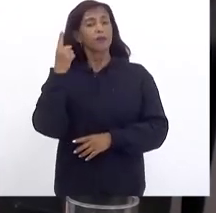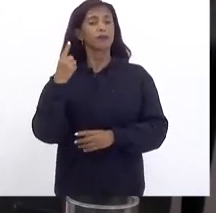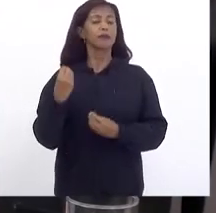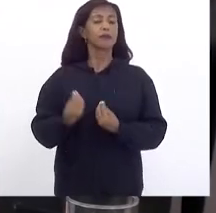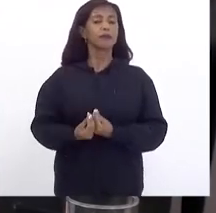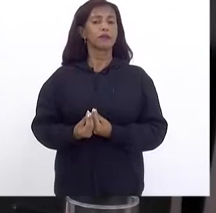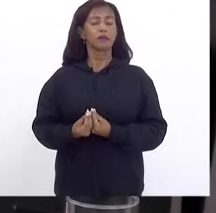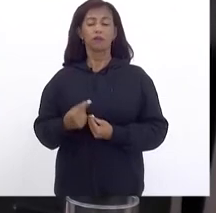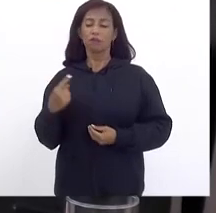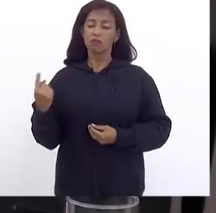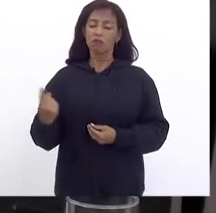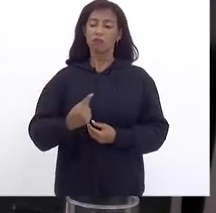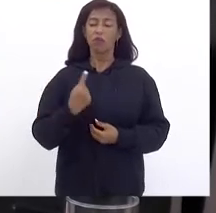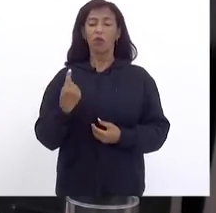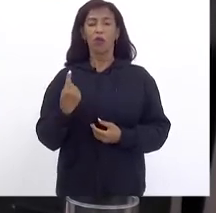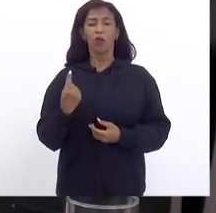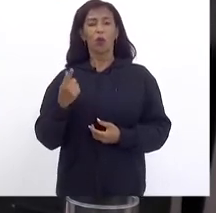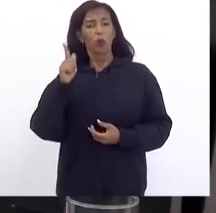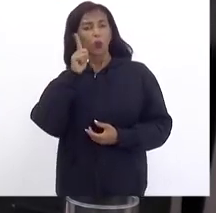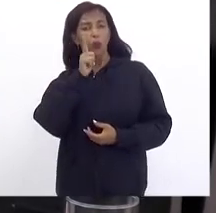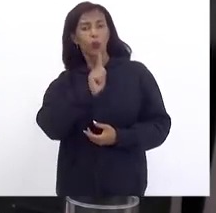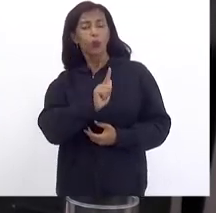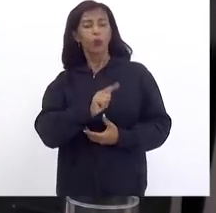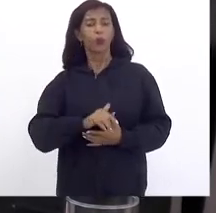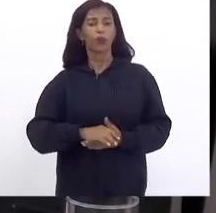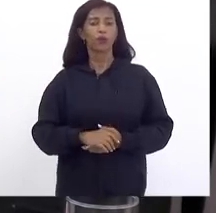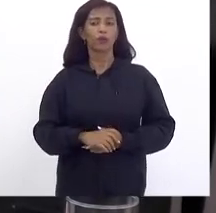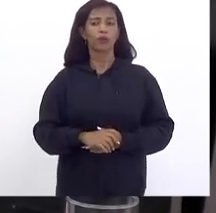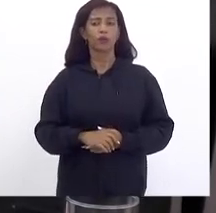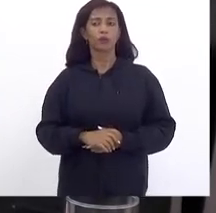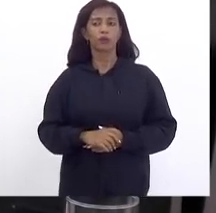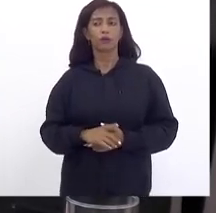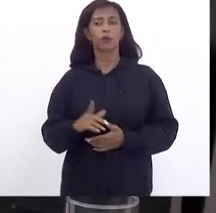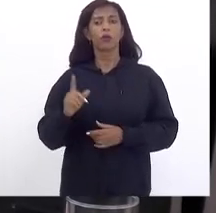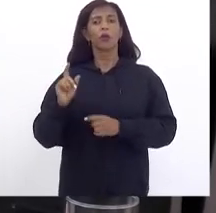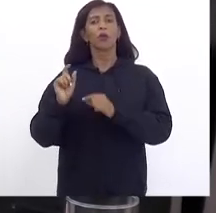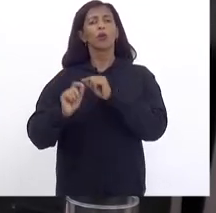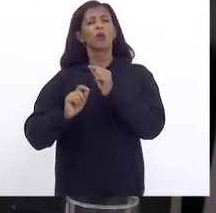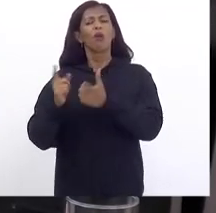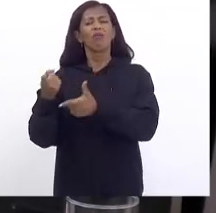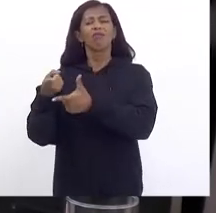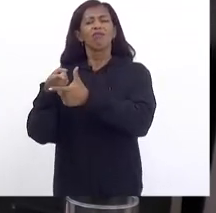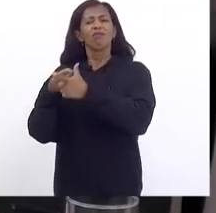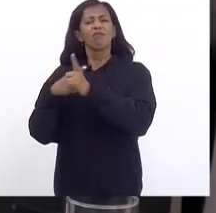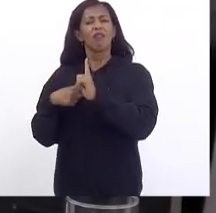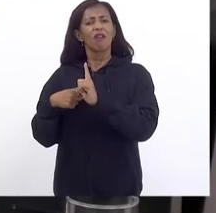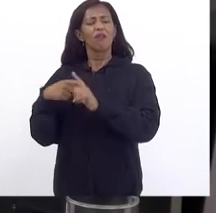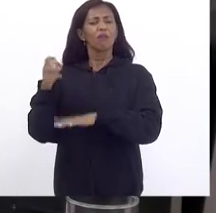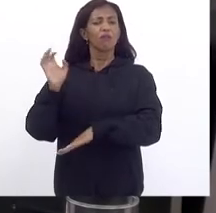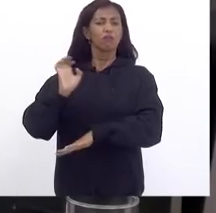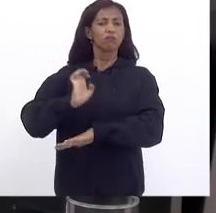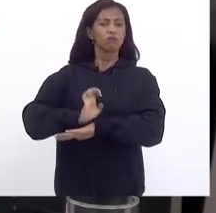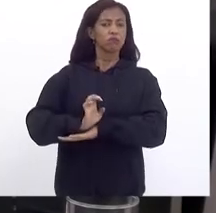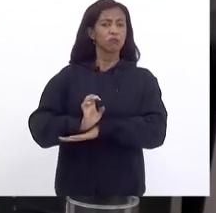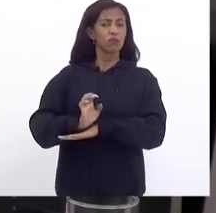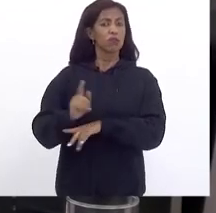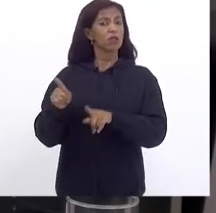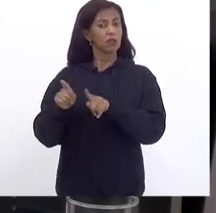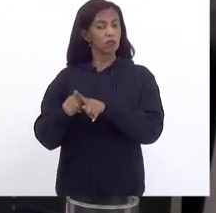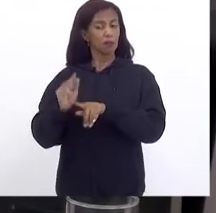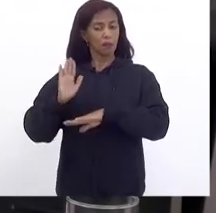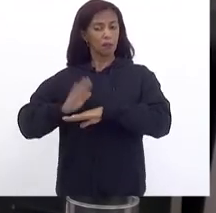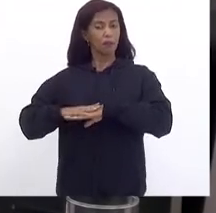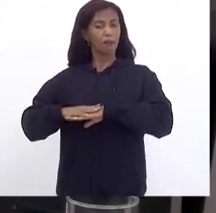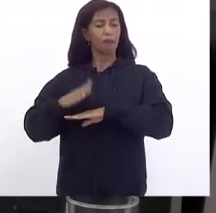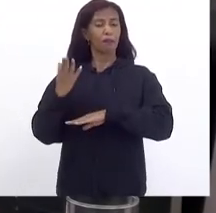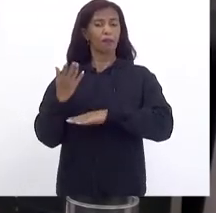Para nós podermos rever O que eles devem Ao estado E até mais que isso